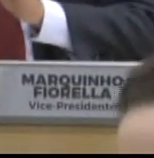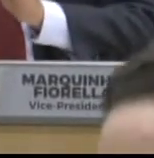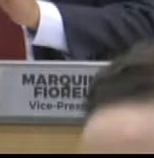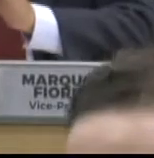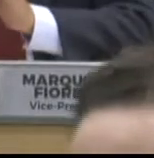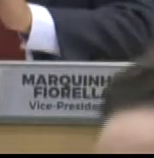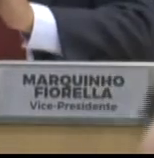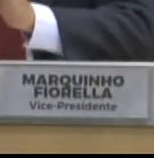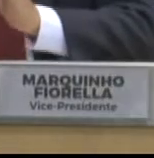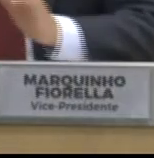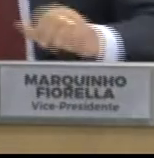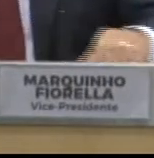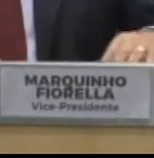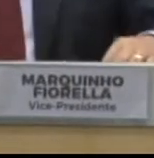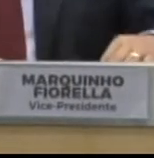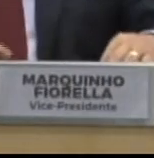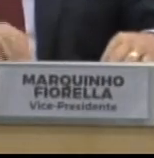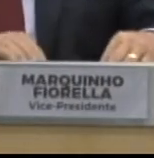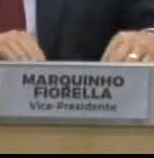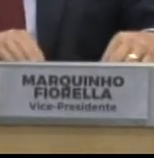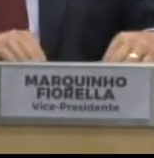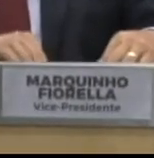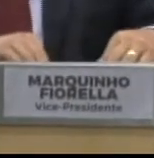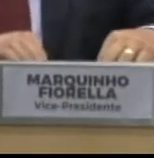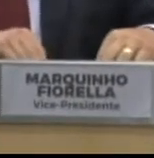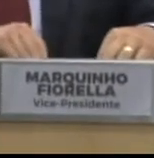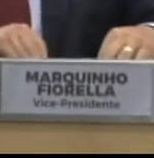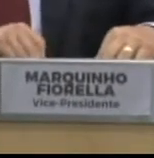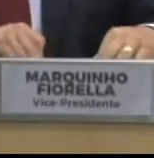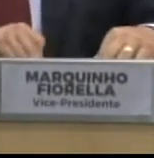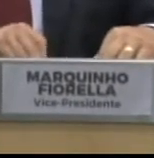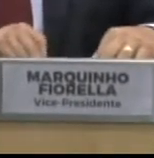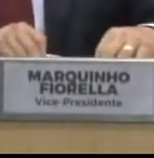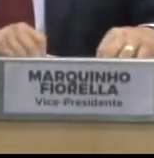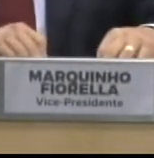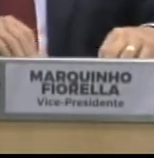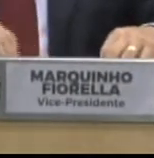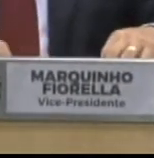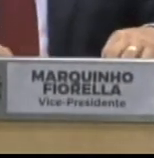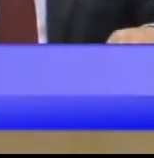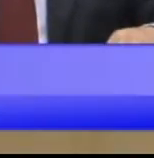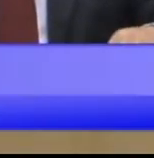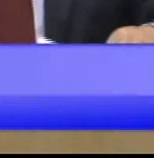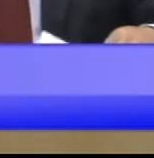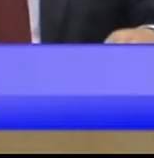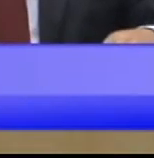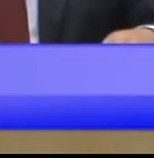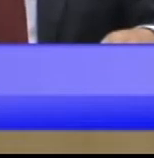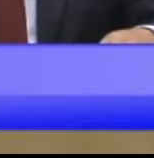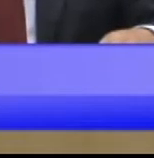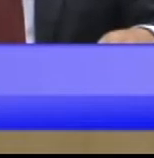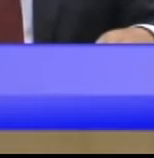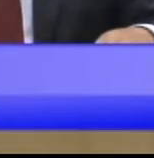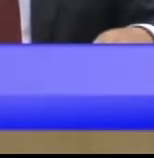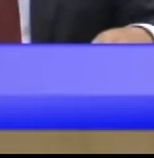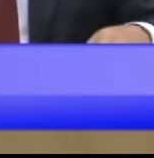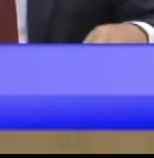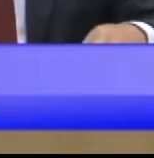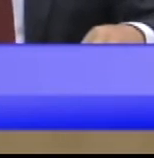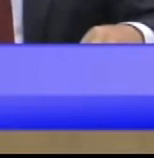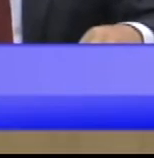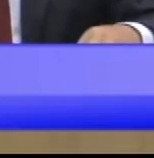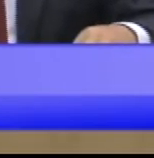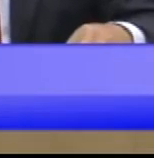Boa noite a todos. Invocando as bênçãos e a proteção de Deus, a Câmara